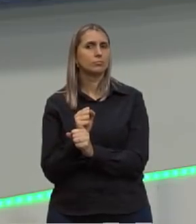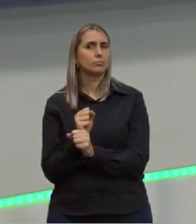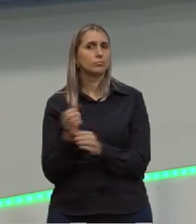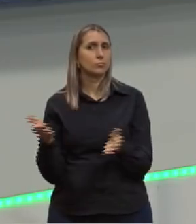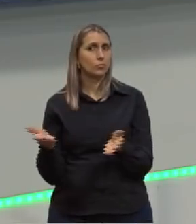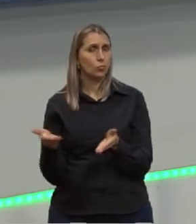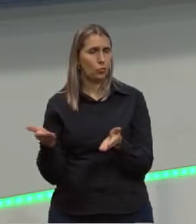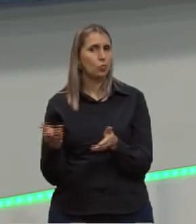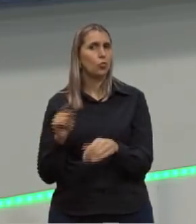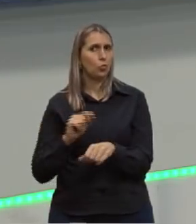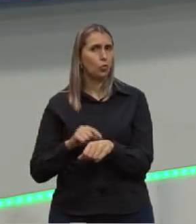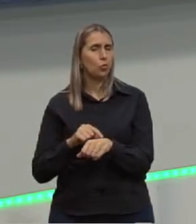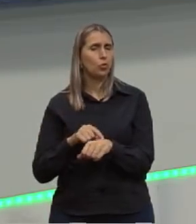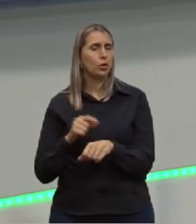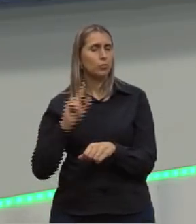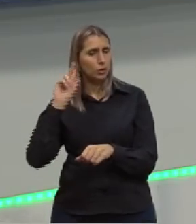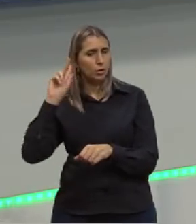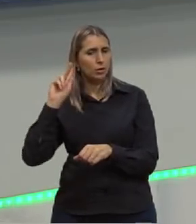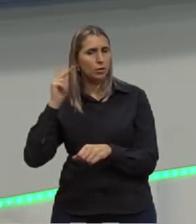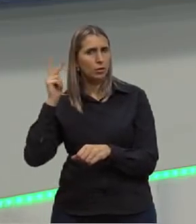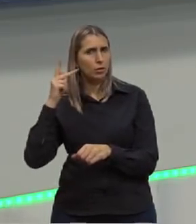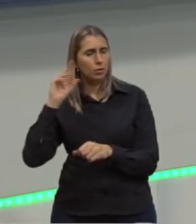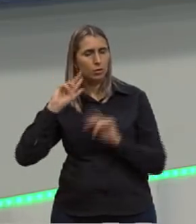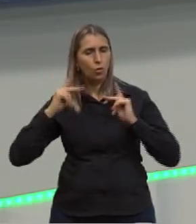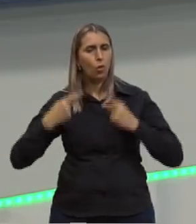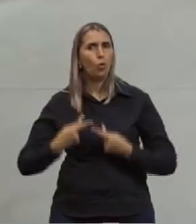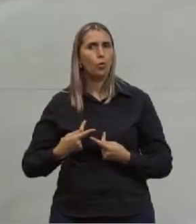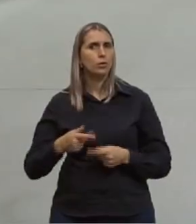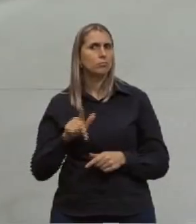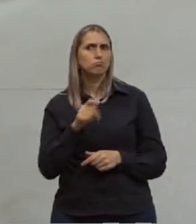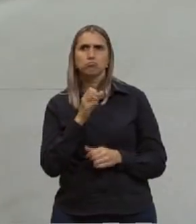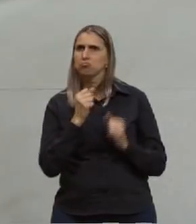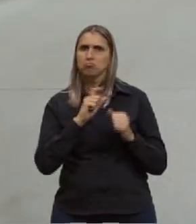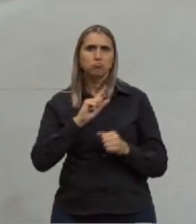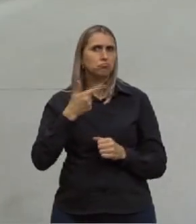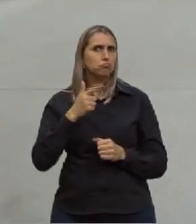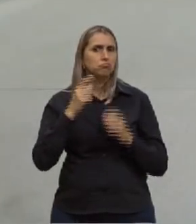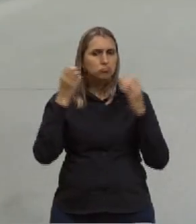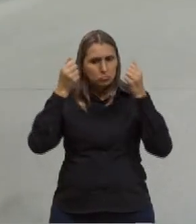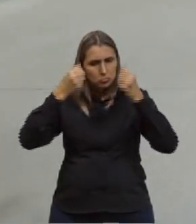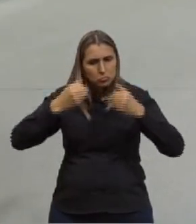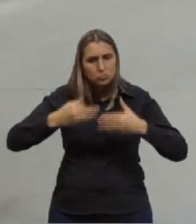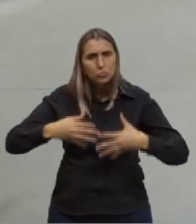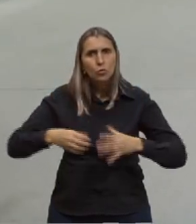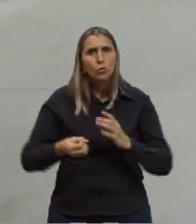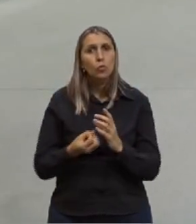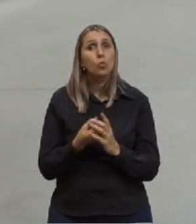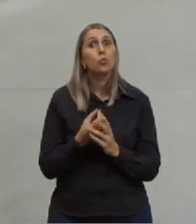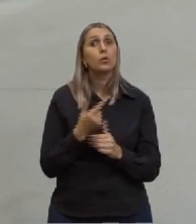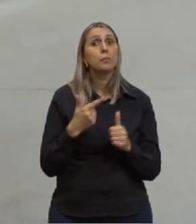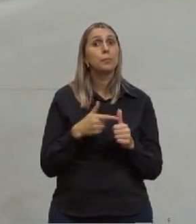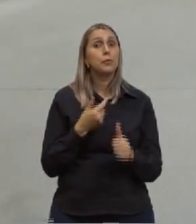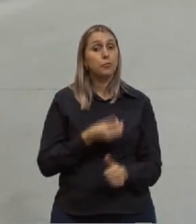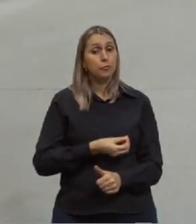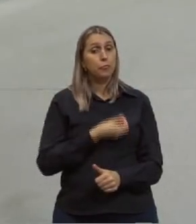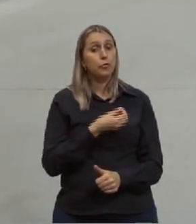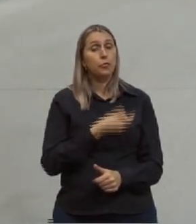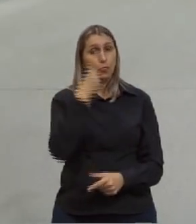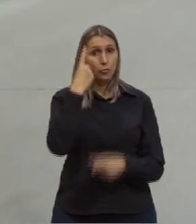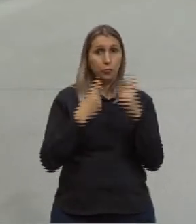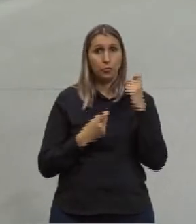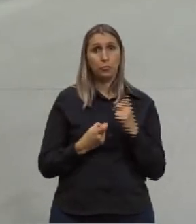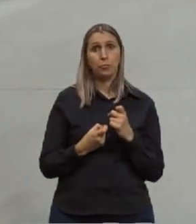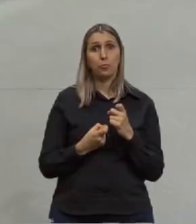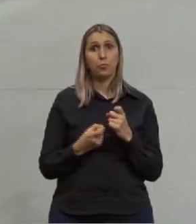humanidade, né? Pois bem, ainda não haviam explicado aqui de onde surgiu o primeiro ser vivo. E eu já tinha